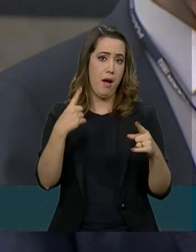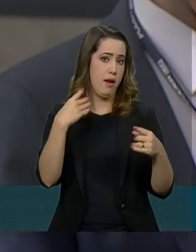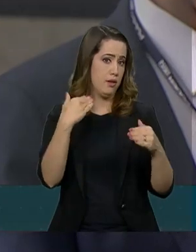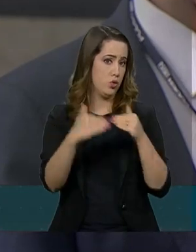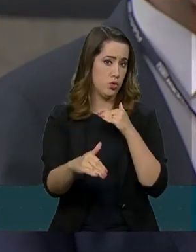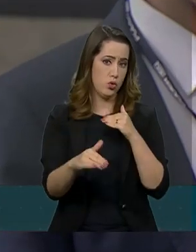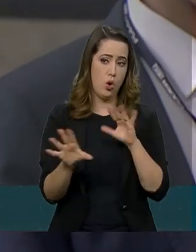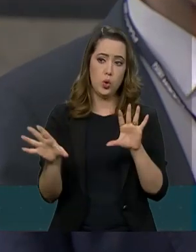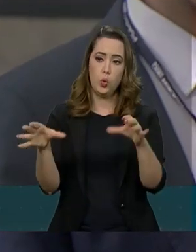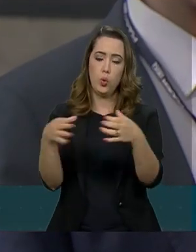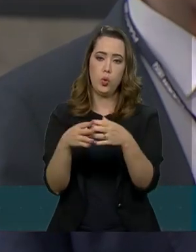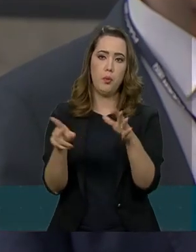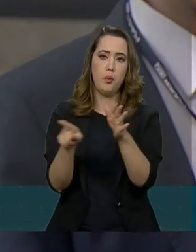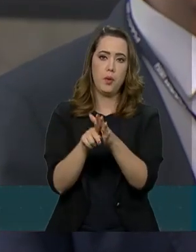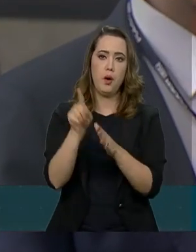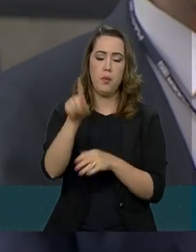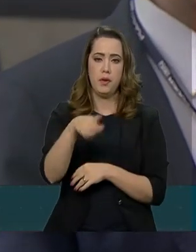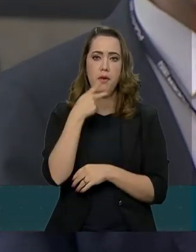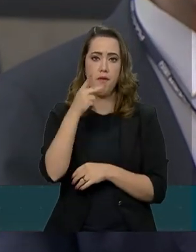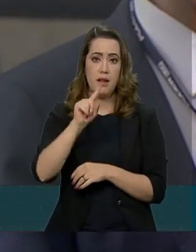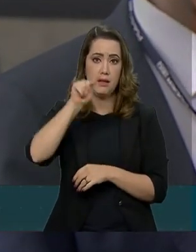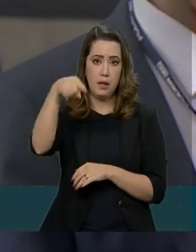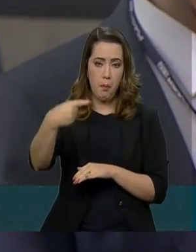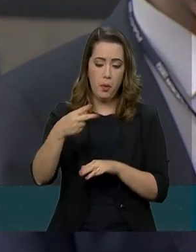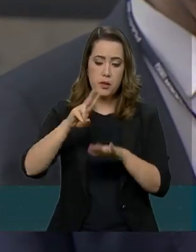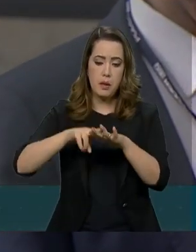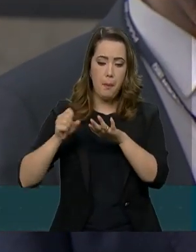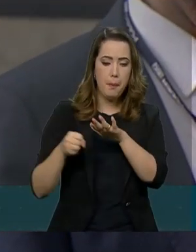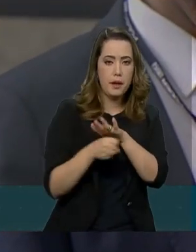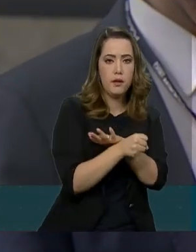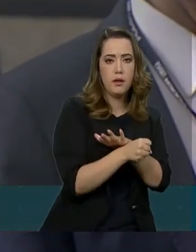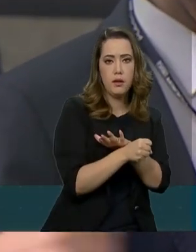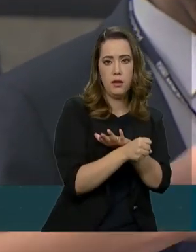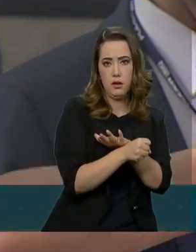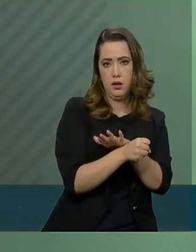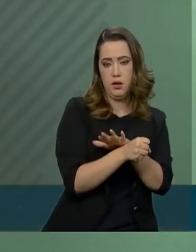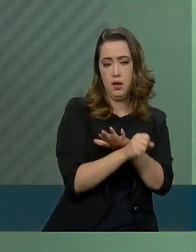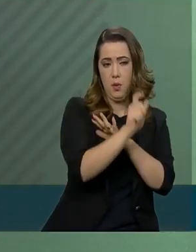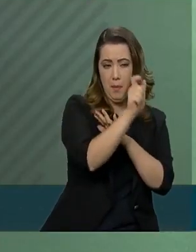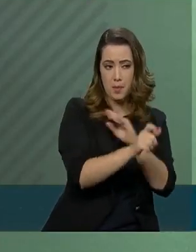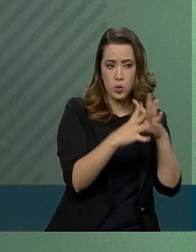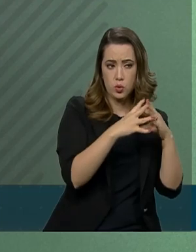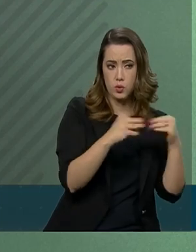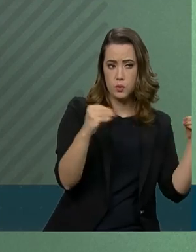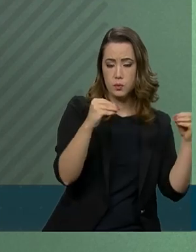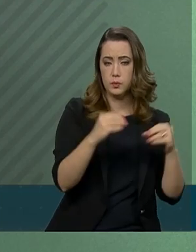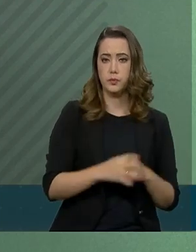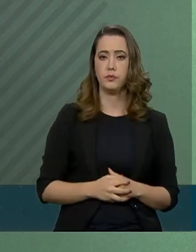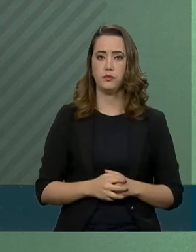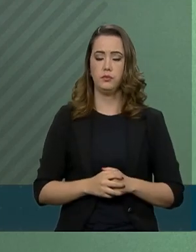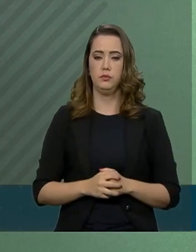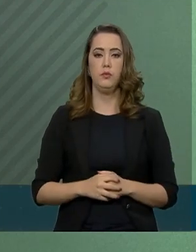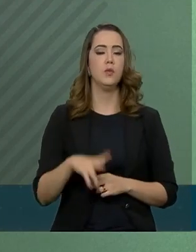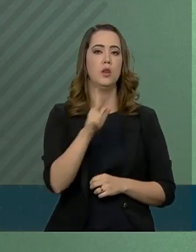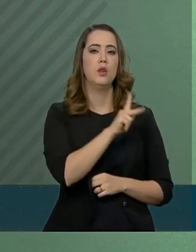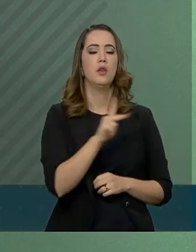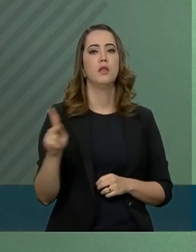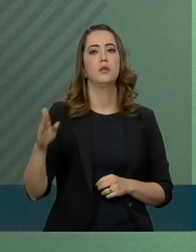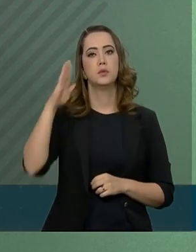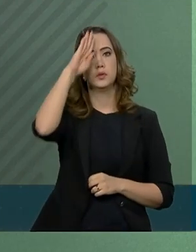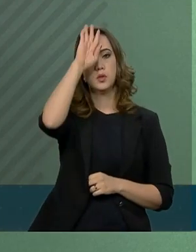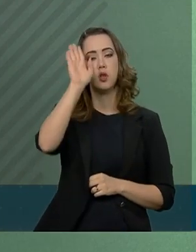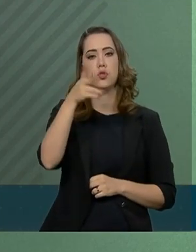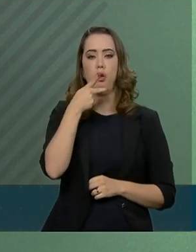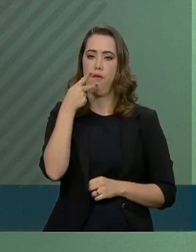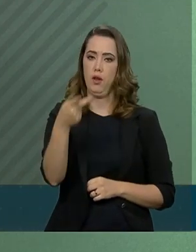que apontam como um desaparecimento após prisão pelo Estado brasileiro. Obrigada. Eu que agradeço. O presidente sobre este assunto já